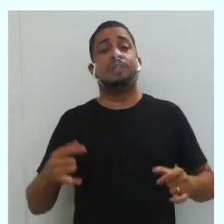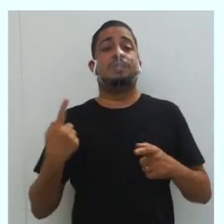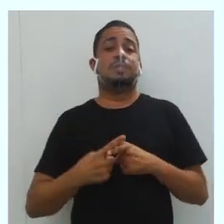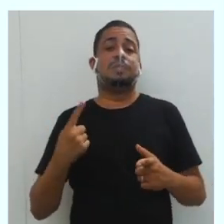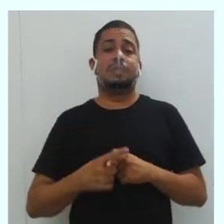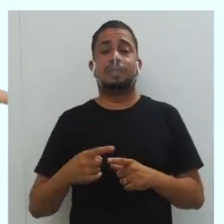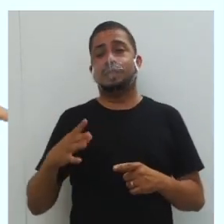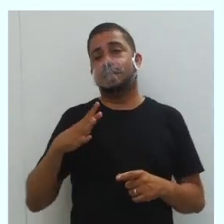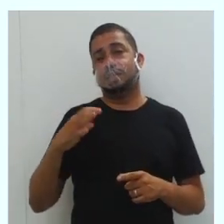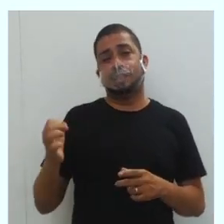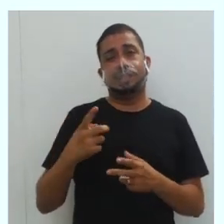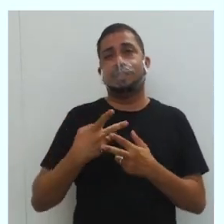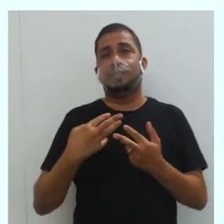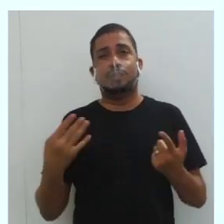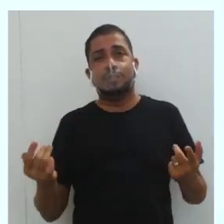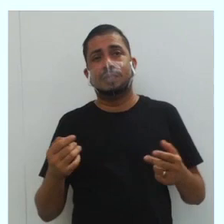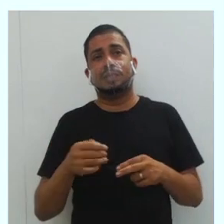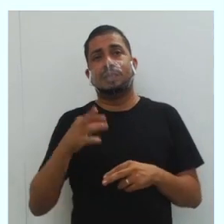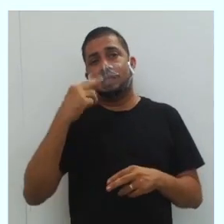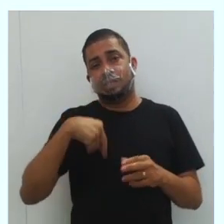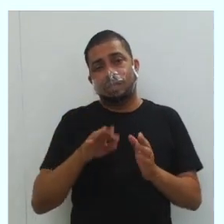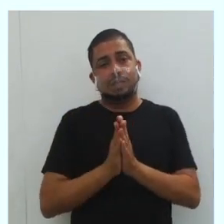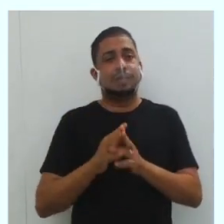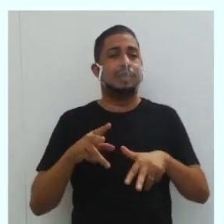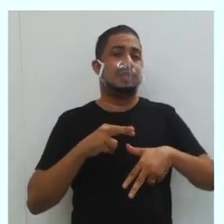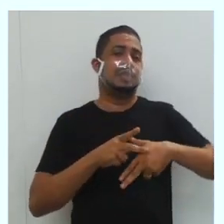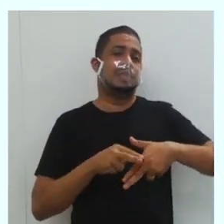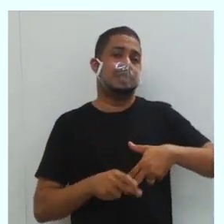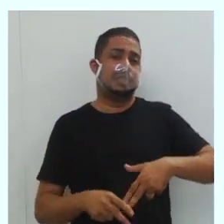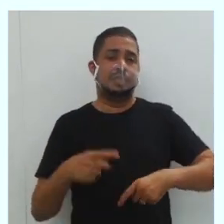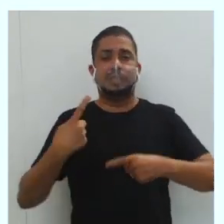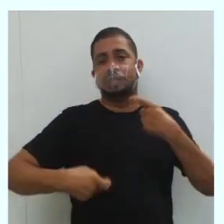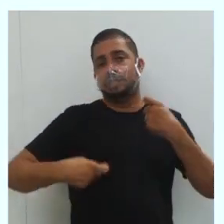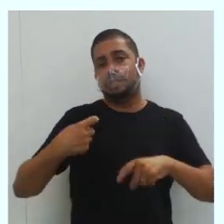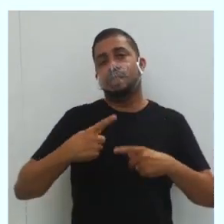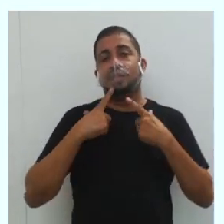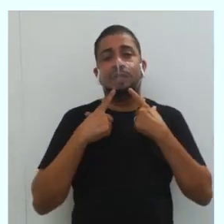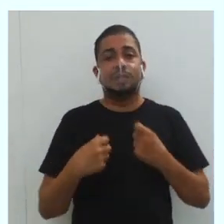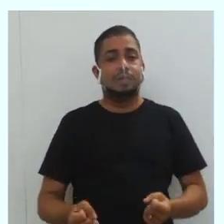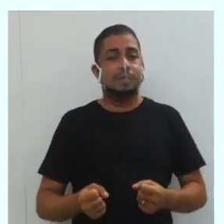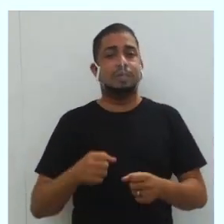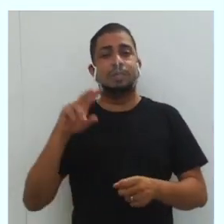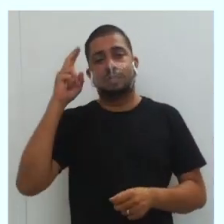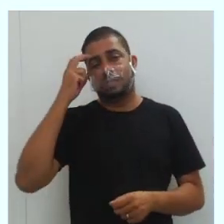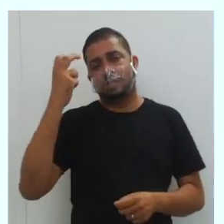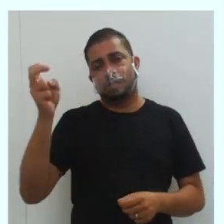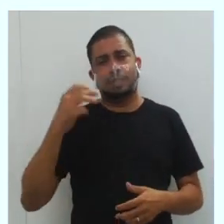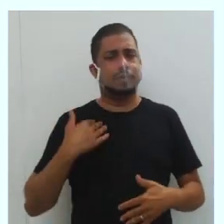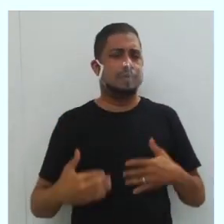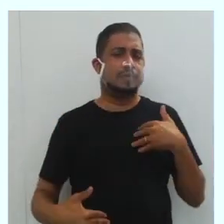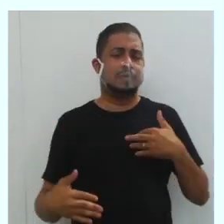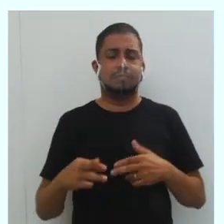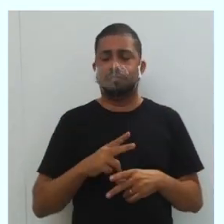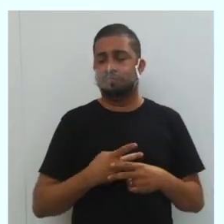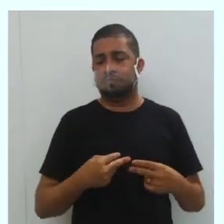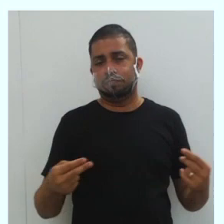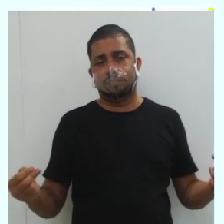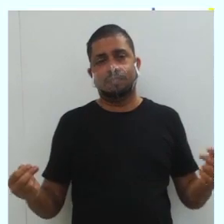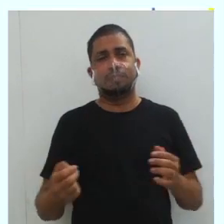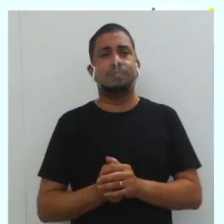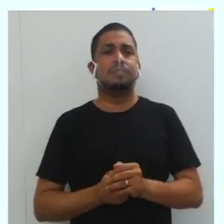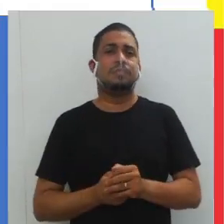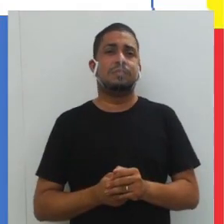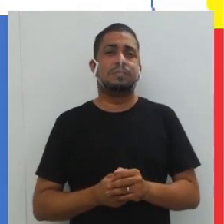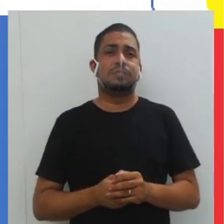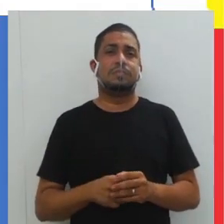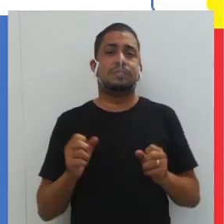por questões étnico, religiosa, gênero, sexualidade, linguístico, físico, cultural, etc. Vejamos